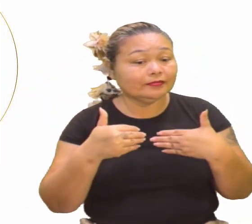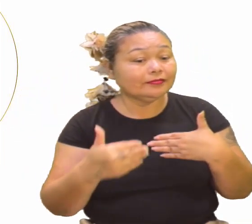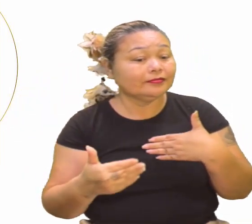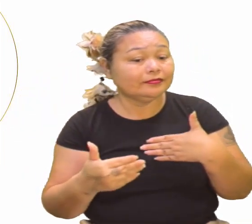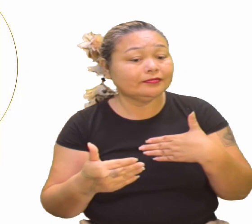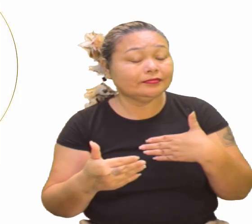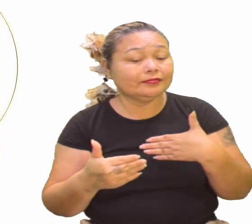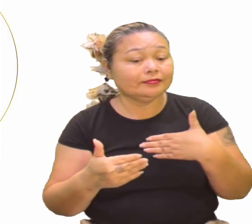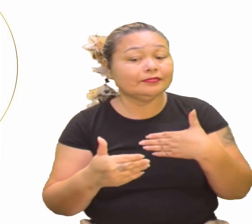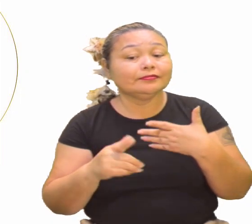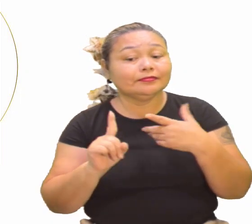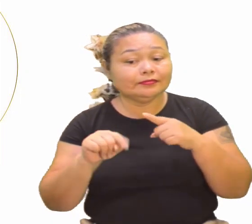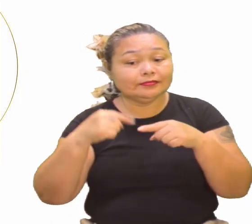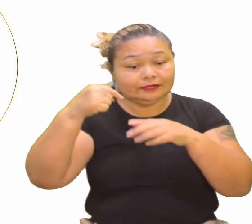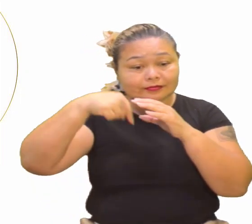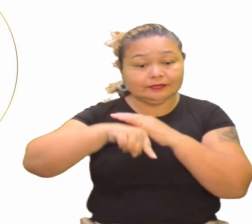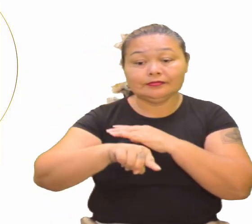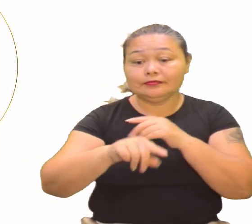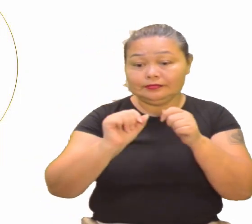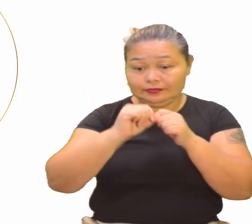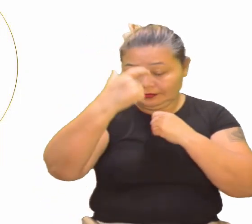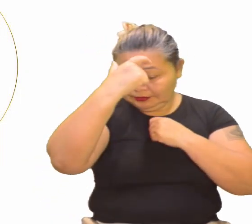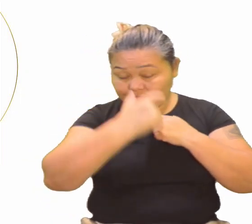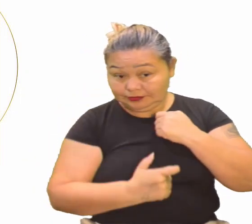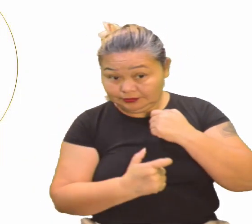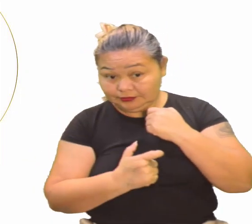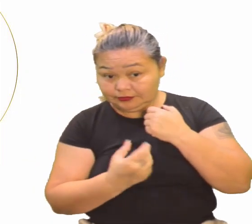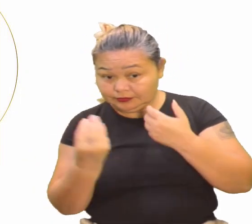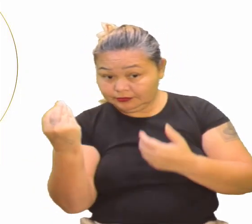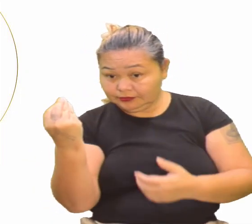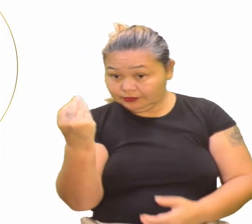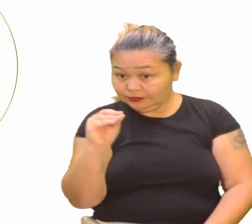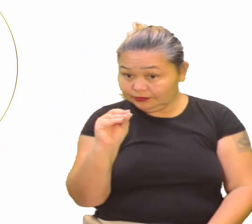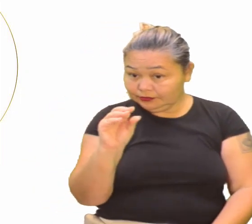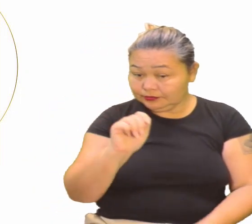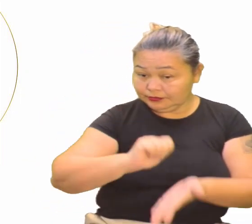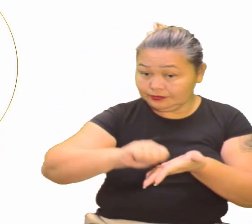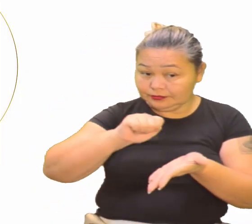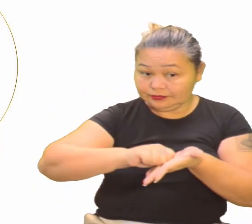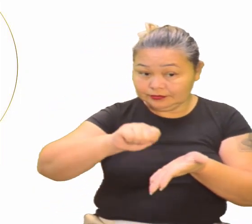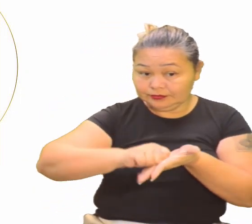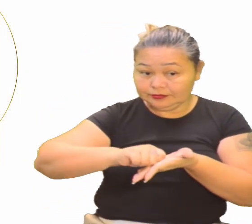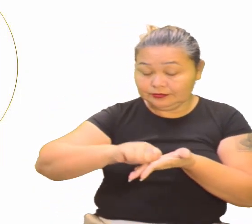para o existencialismo. Já coloca essa palavra aí no seu